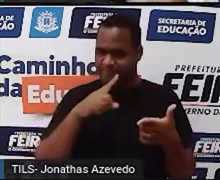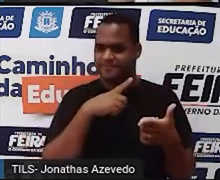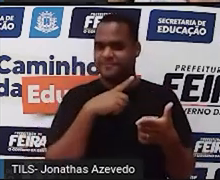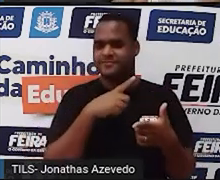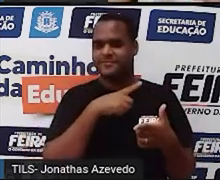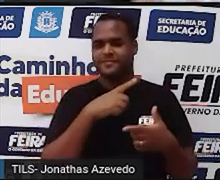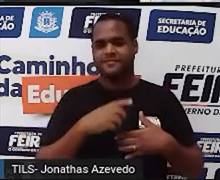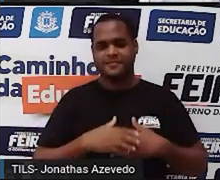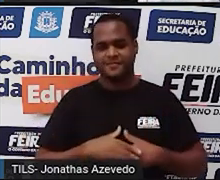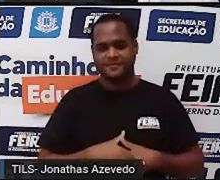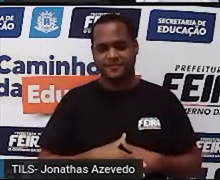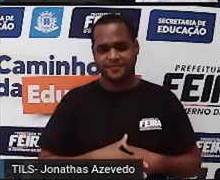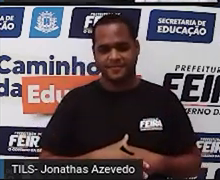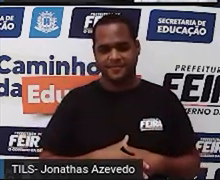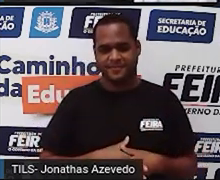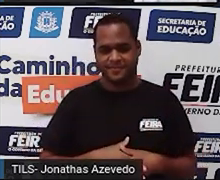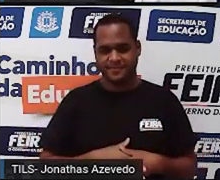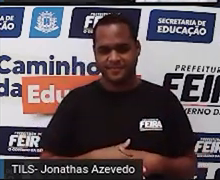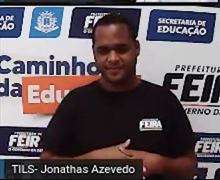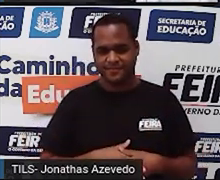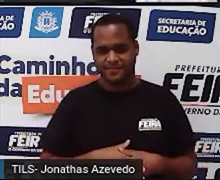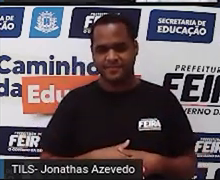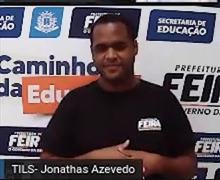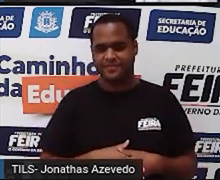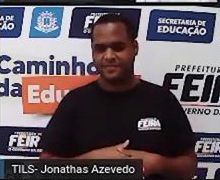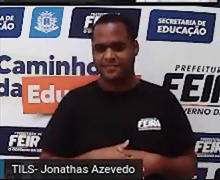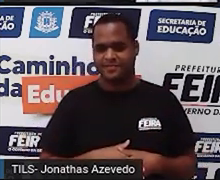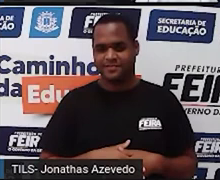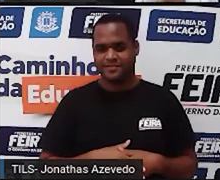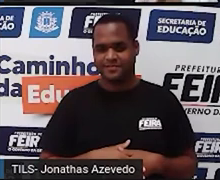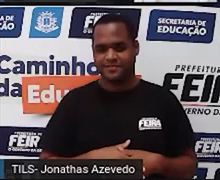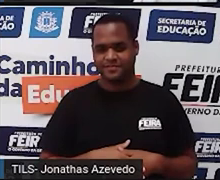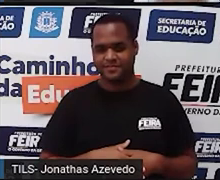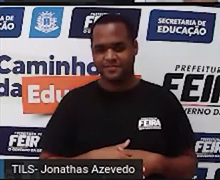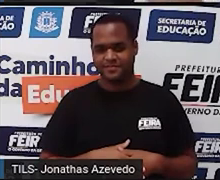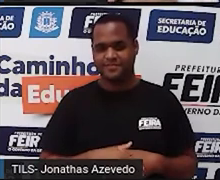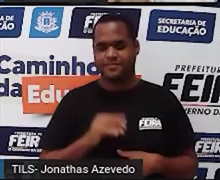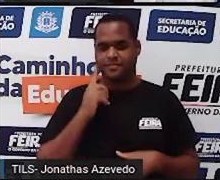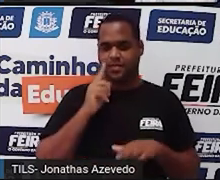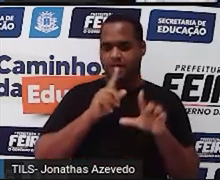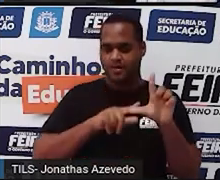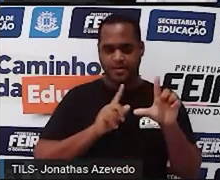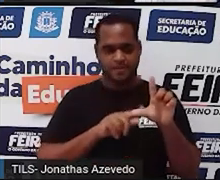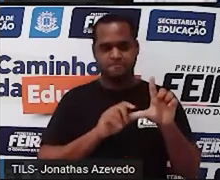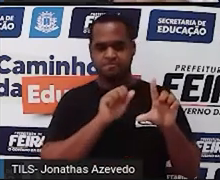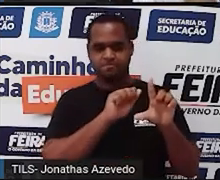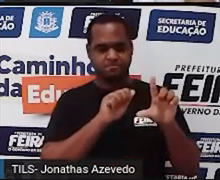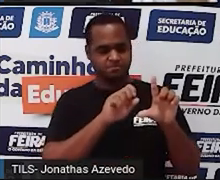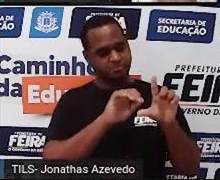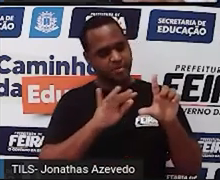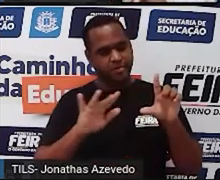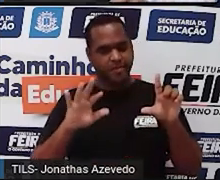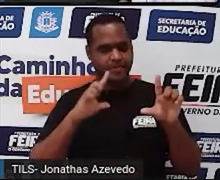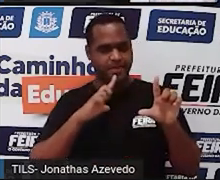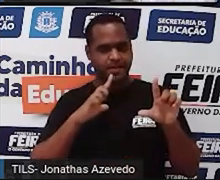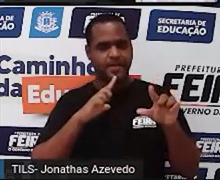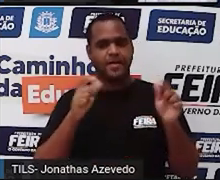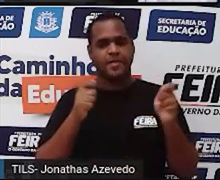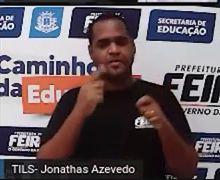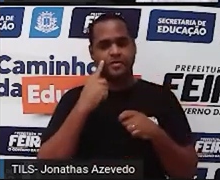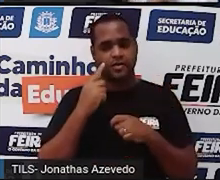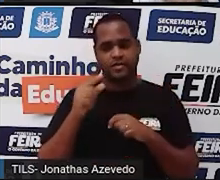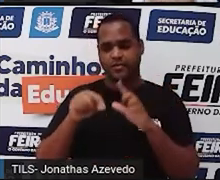tem algum valor ali que não se conhece, a gente pode usar letras do nosso alfabeto, a que a gente